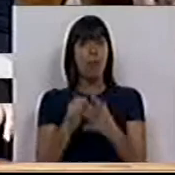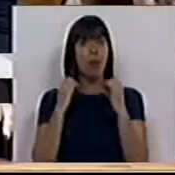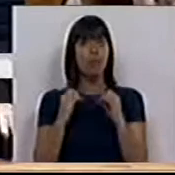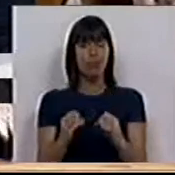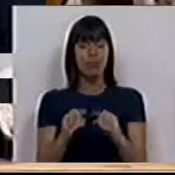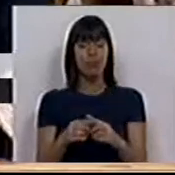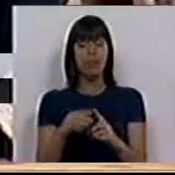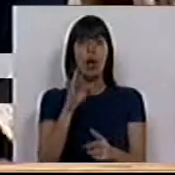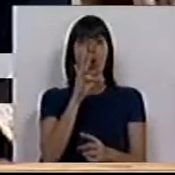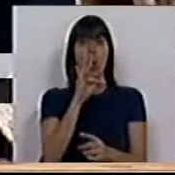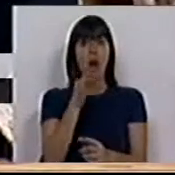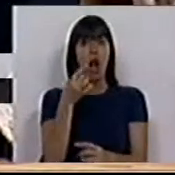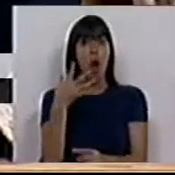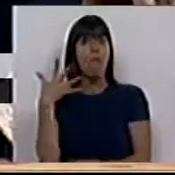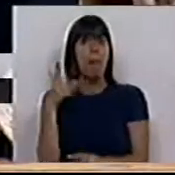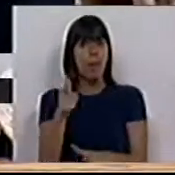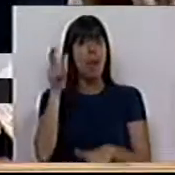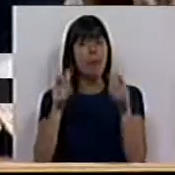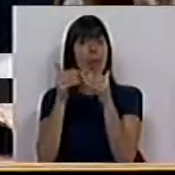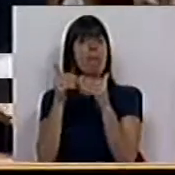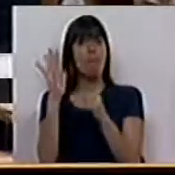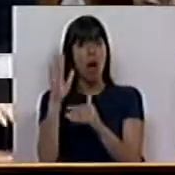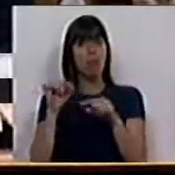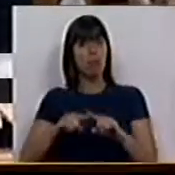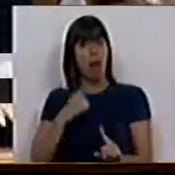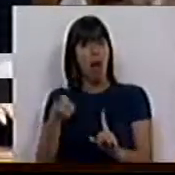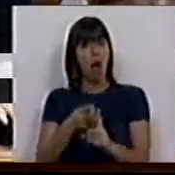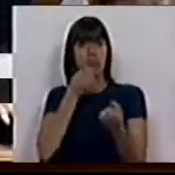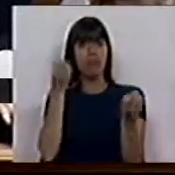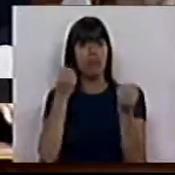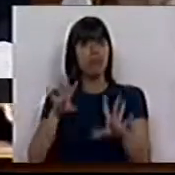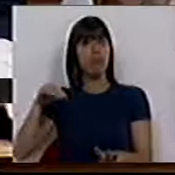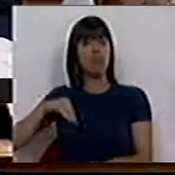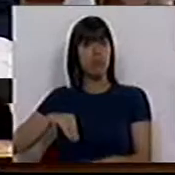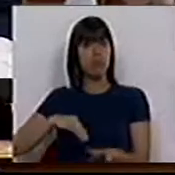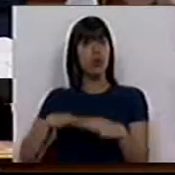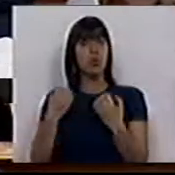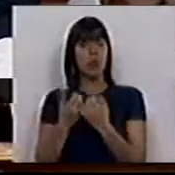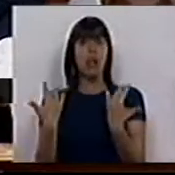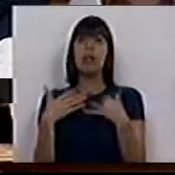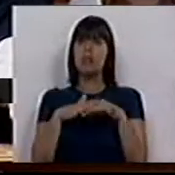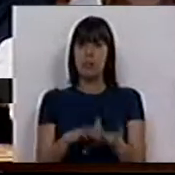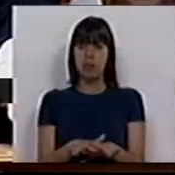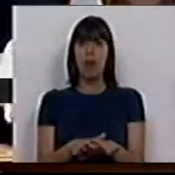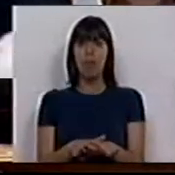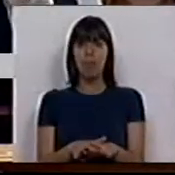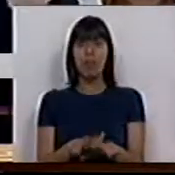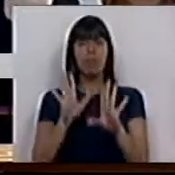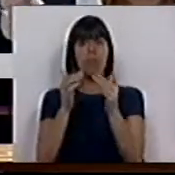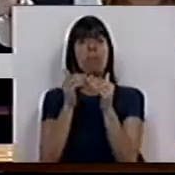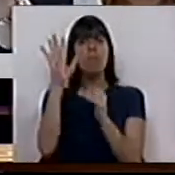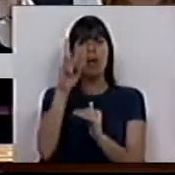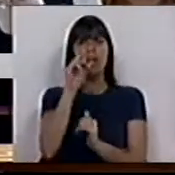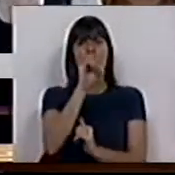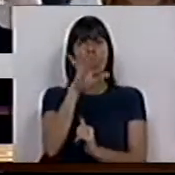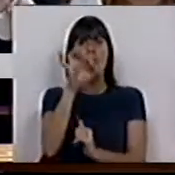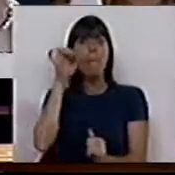Mais de 49 mil pessoas neste ano perderam o rendimento social de inserção. Mais de